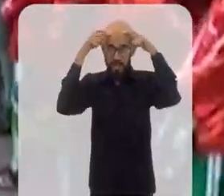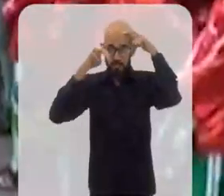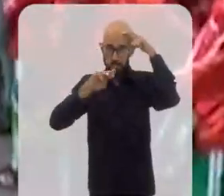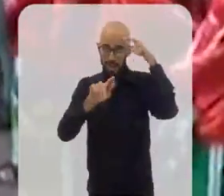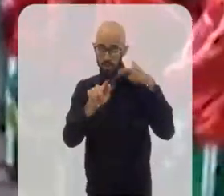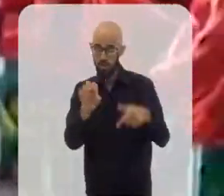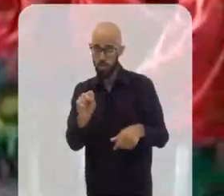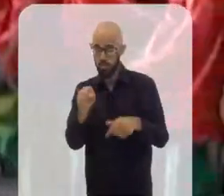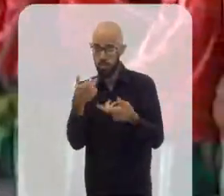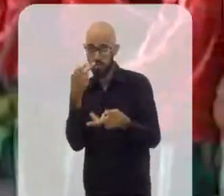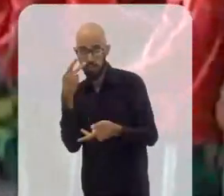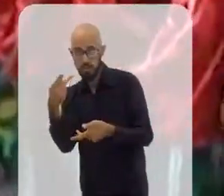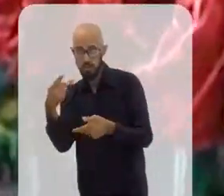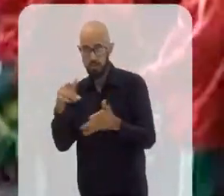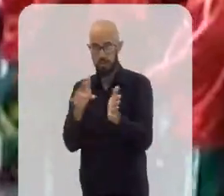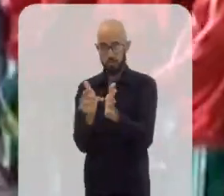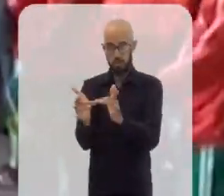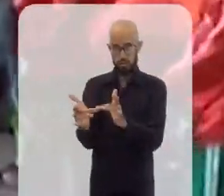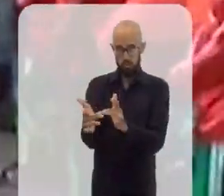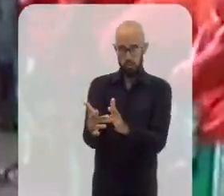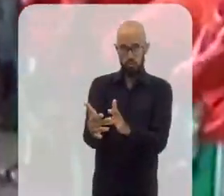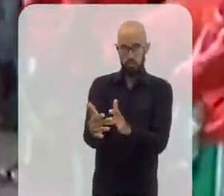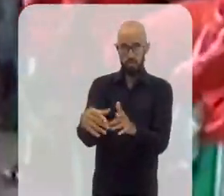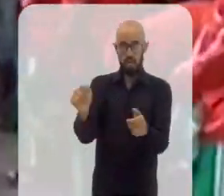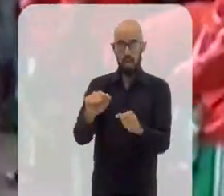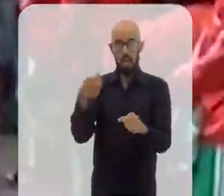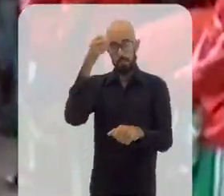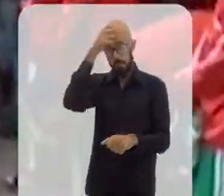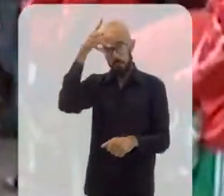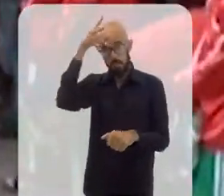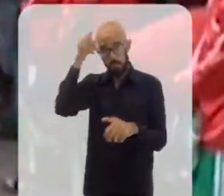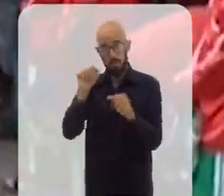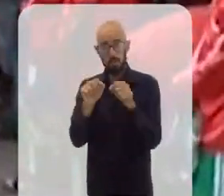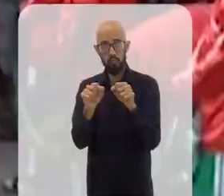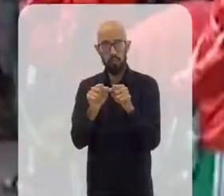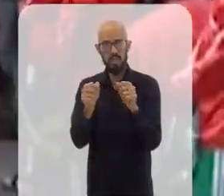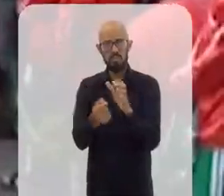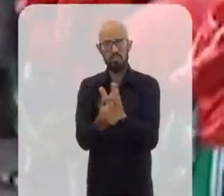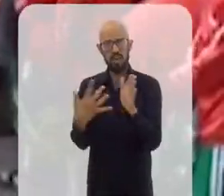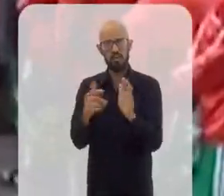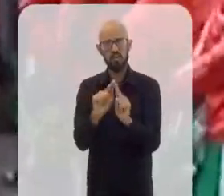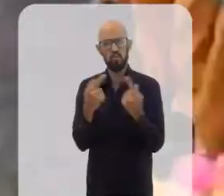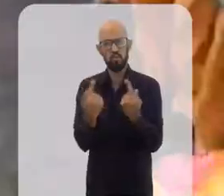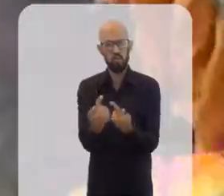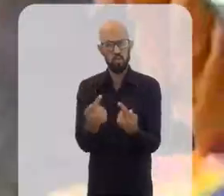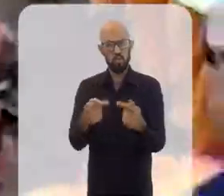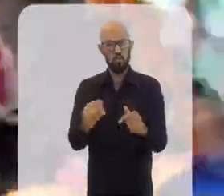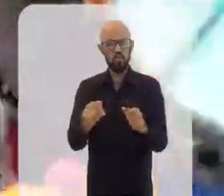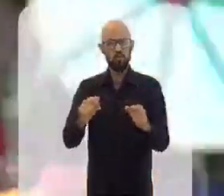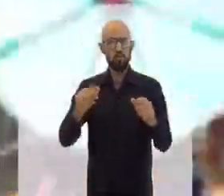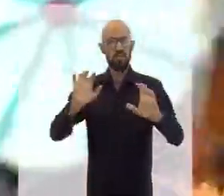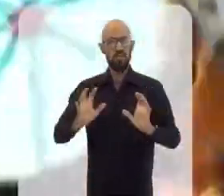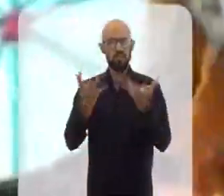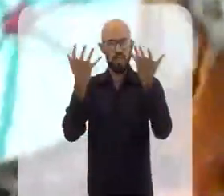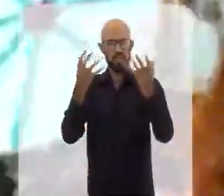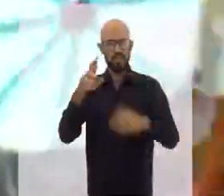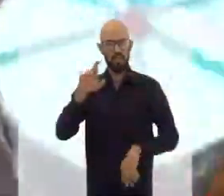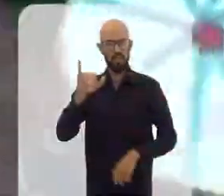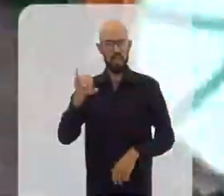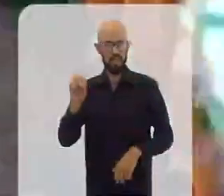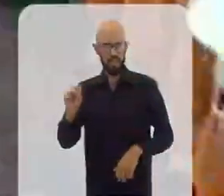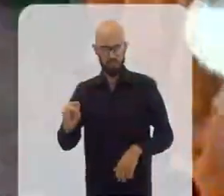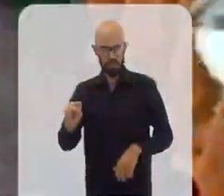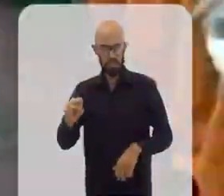Itaperuna, a prefeitura realiza festas com apresentações de vários grupos de folia de reis. As folias têm até 20